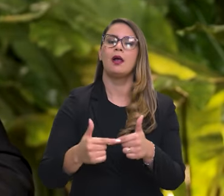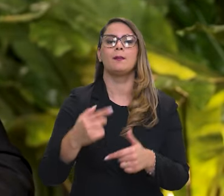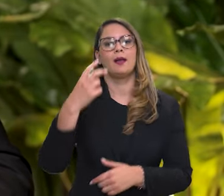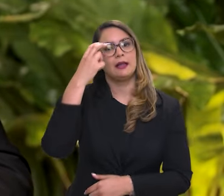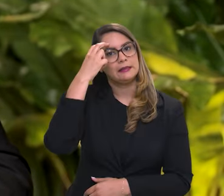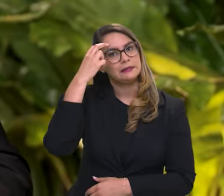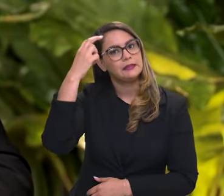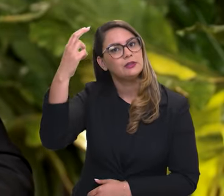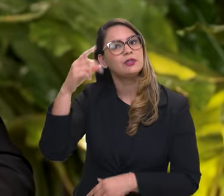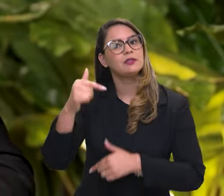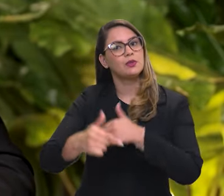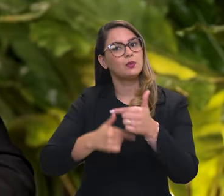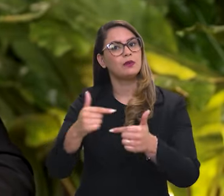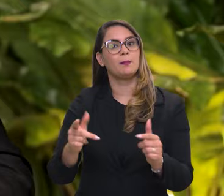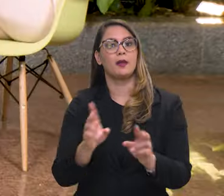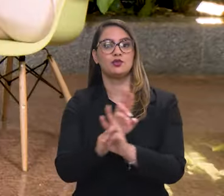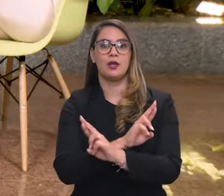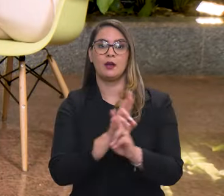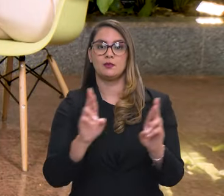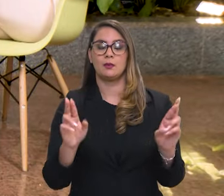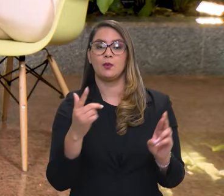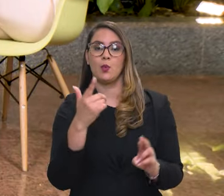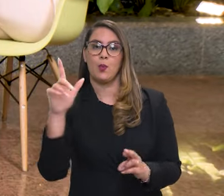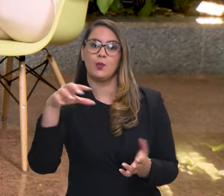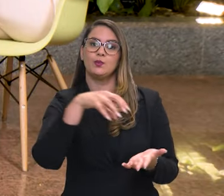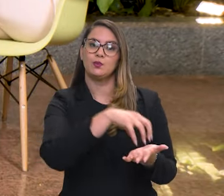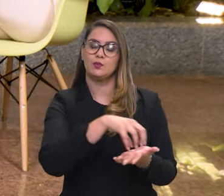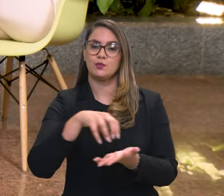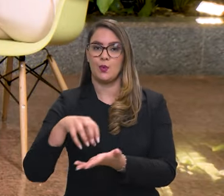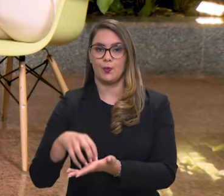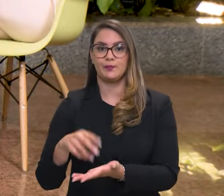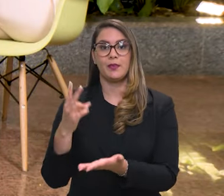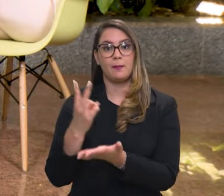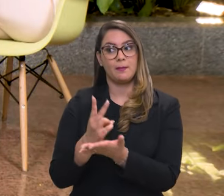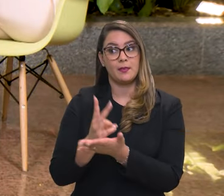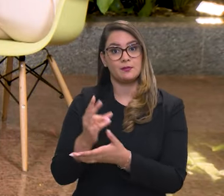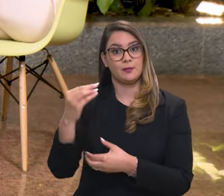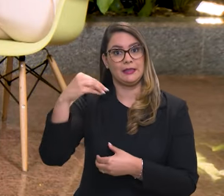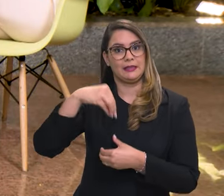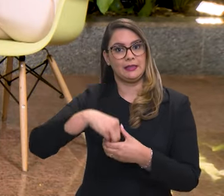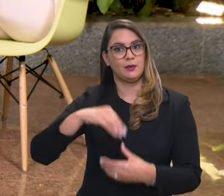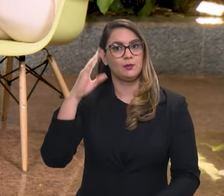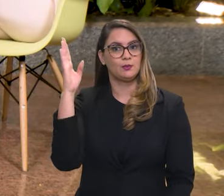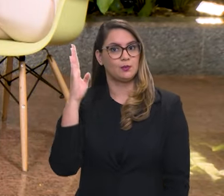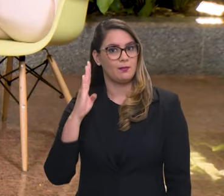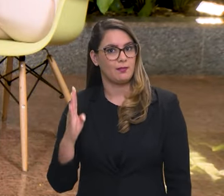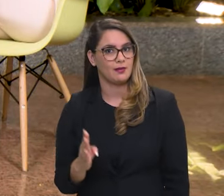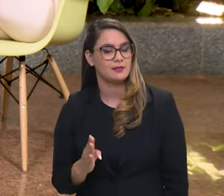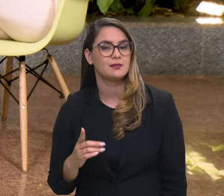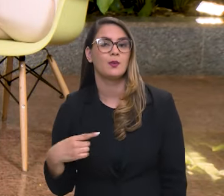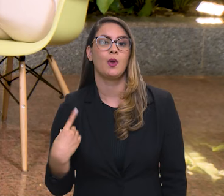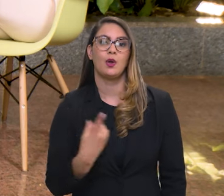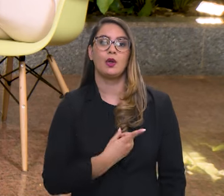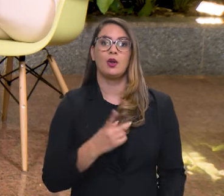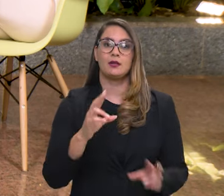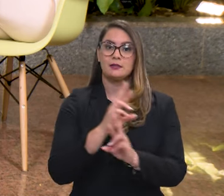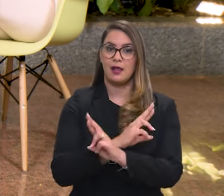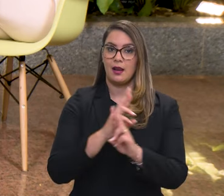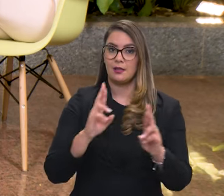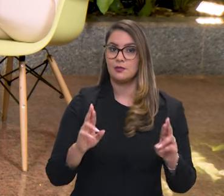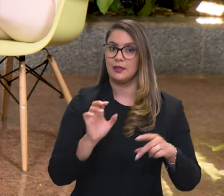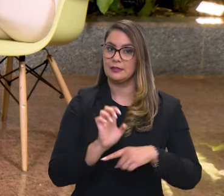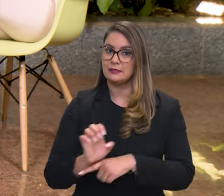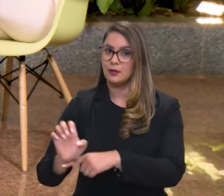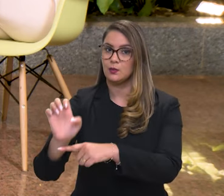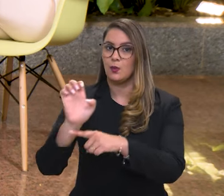trabalho de inteligência e esse trabalho de relacionamento com outros órgãos. Da mesma forma que aqui dentro do Brasil a gente se